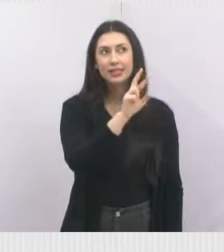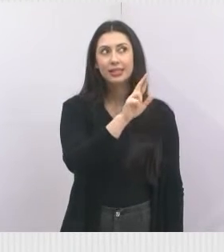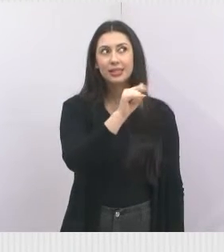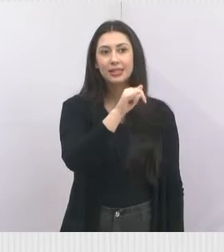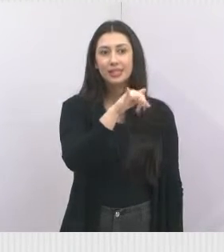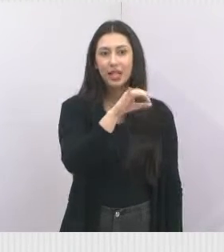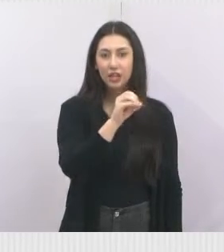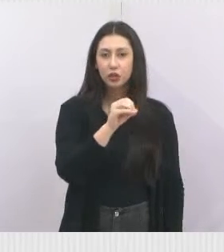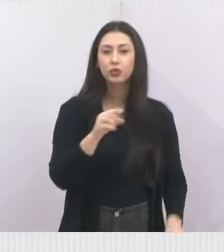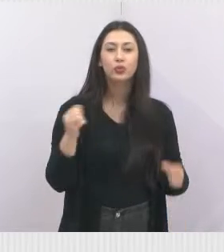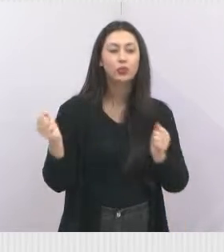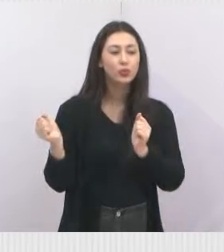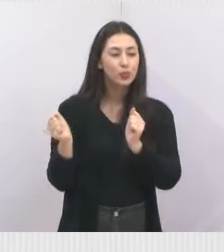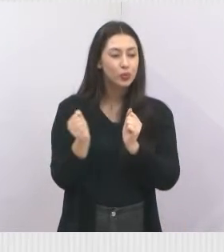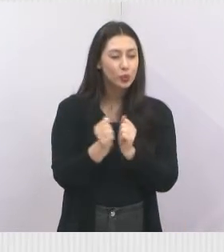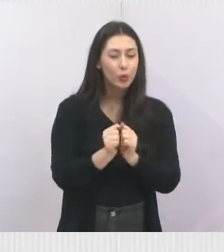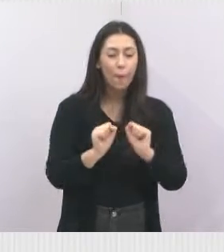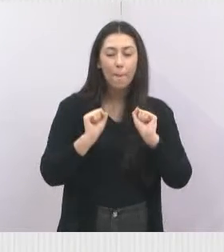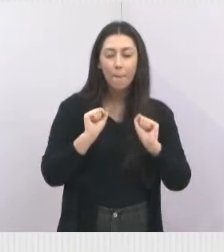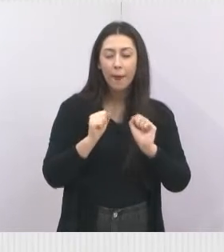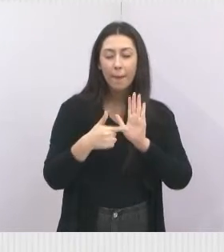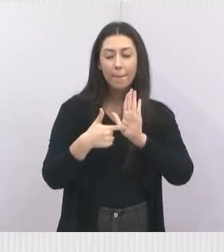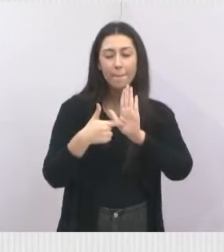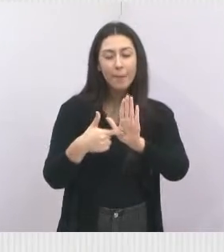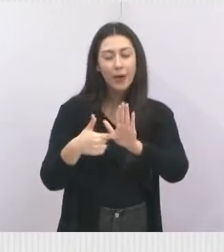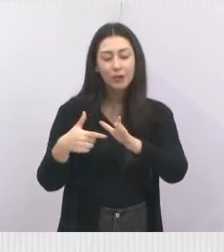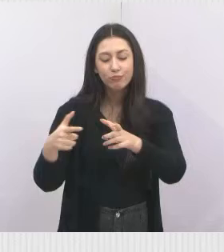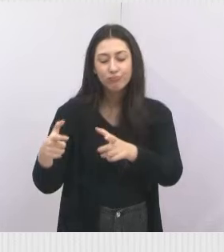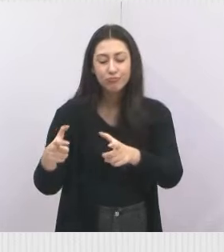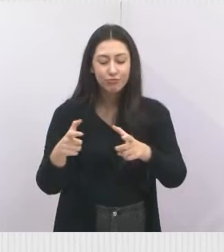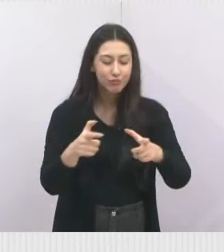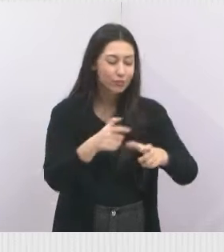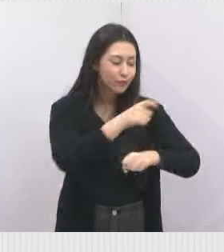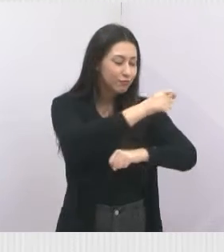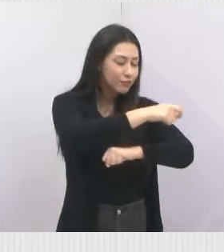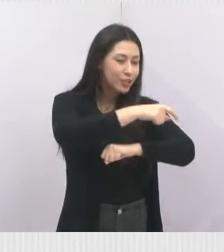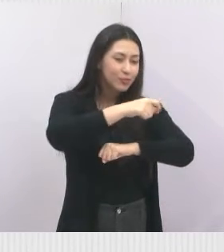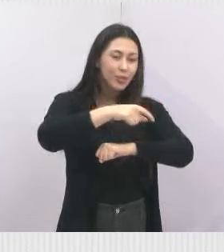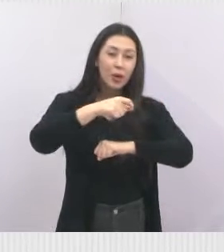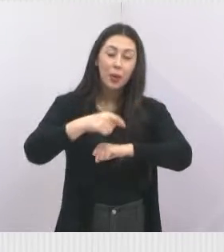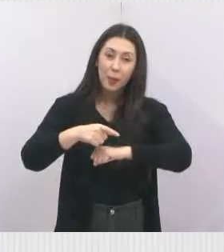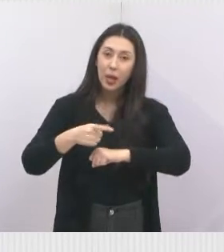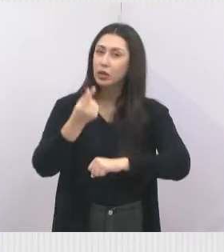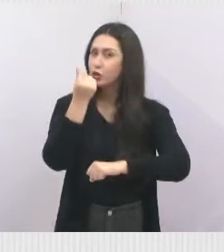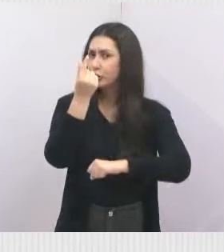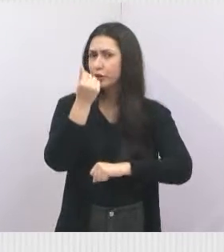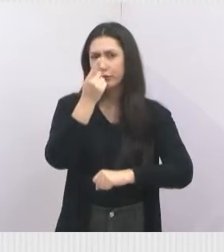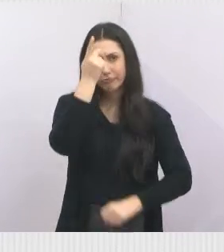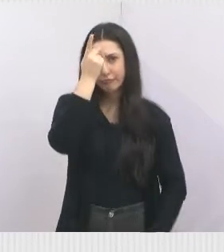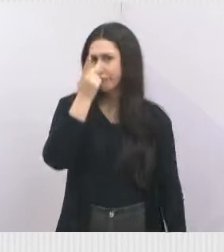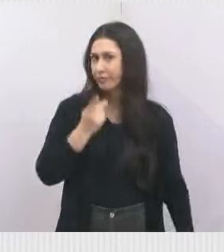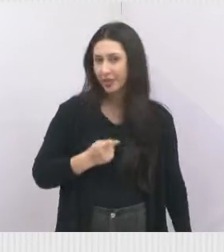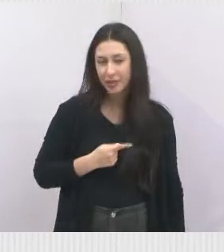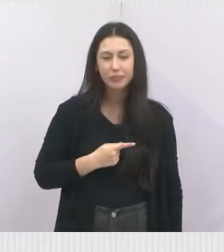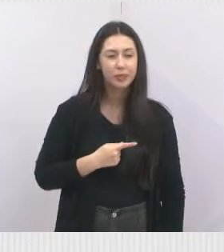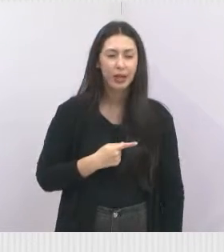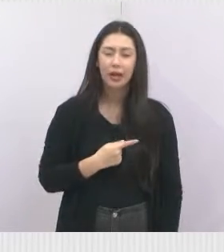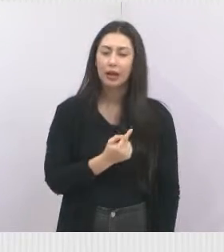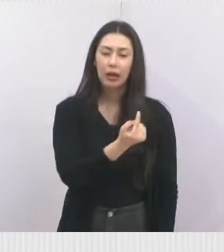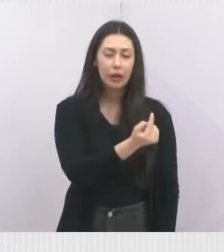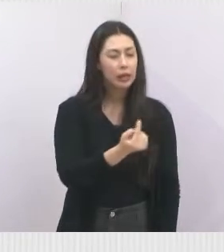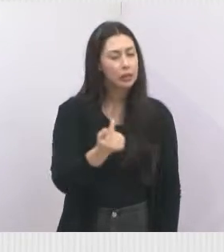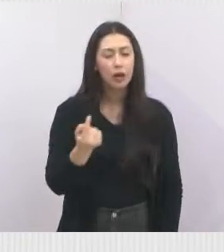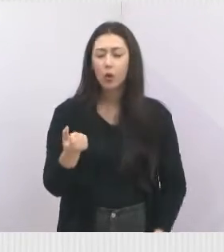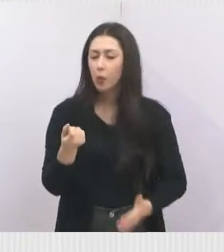e a gente pôde nos mostrar toda a horta que eles fizeram com recursos próprios. Eles mesmos foram lá,